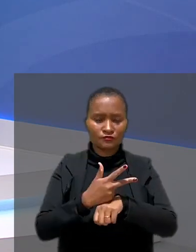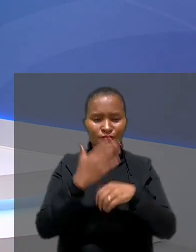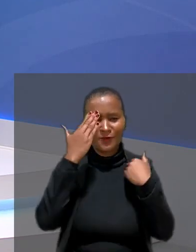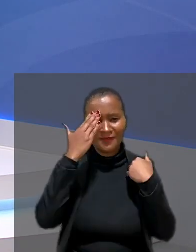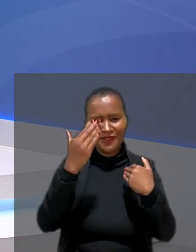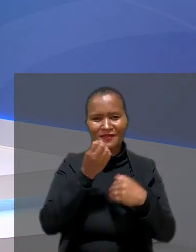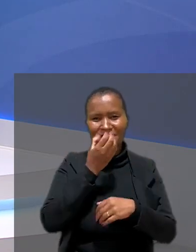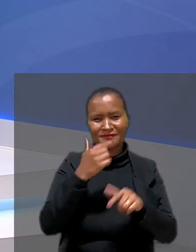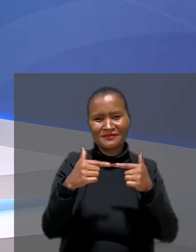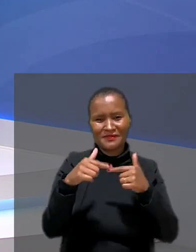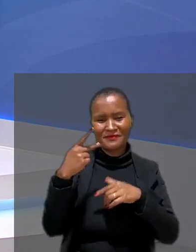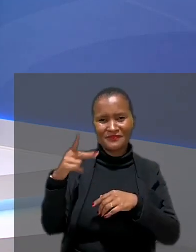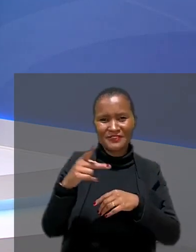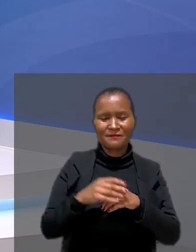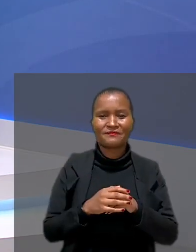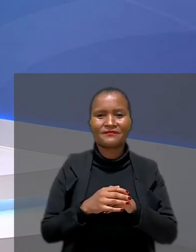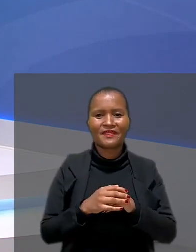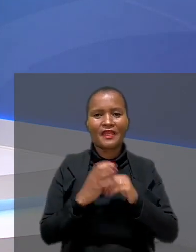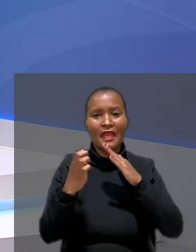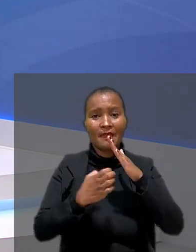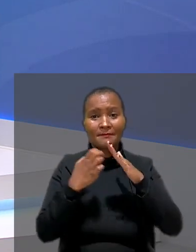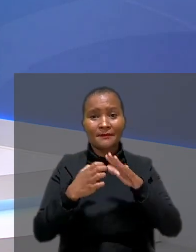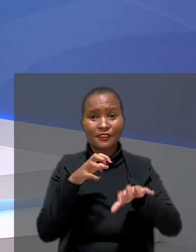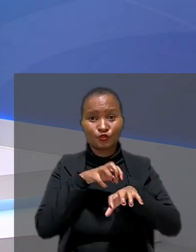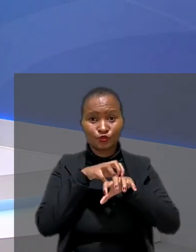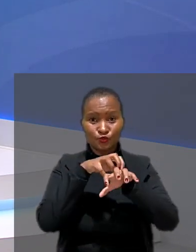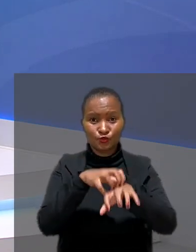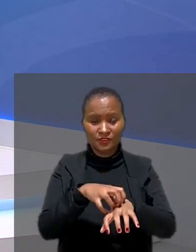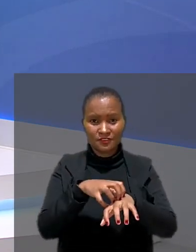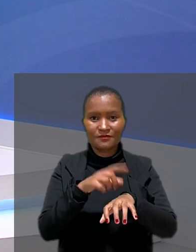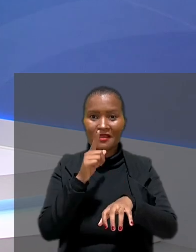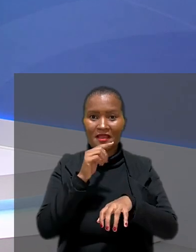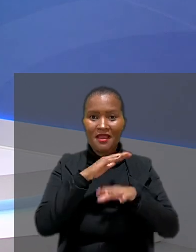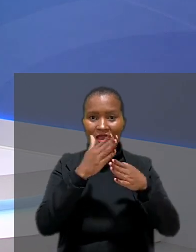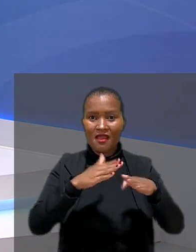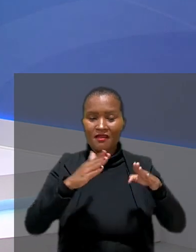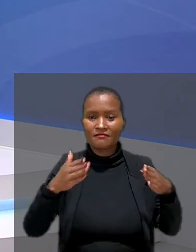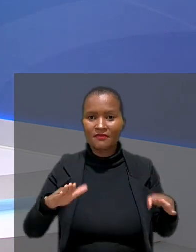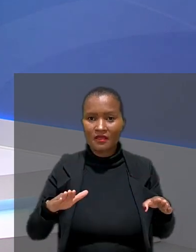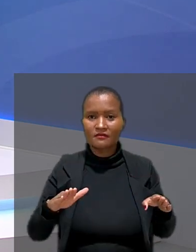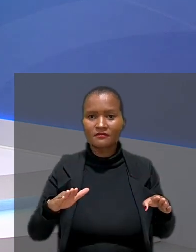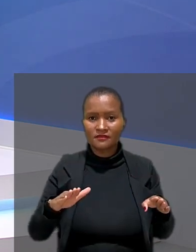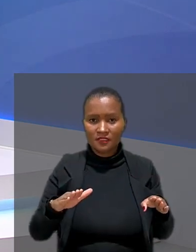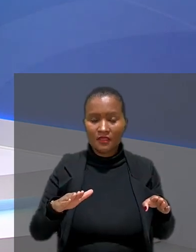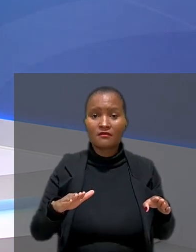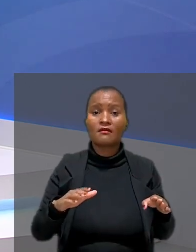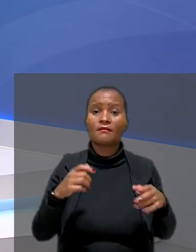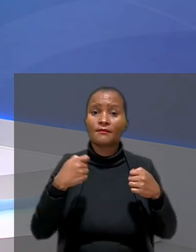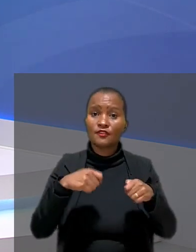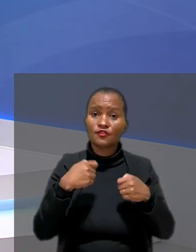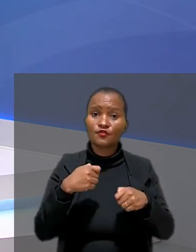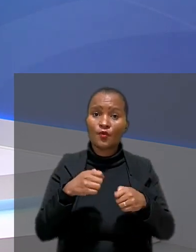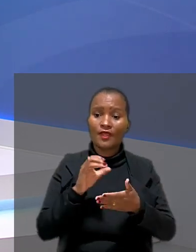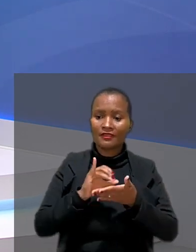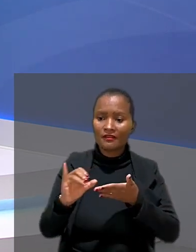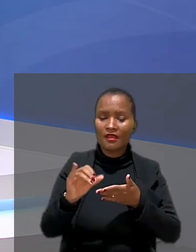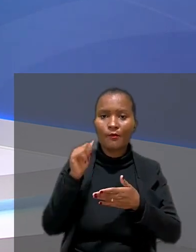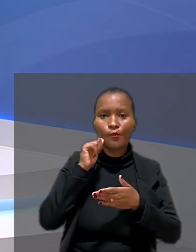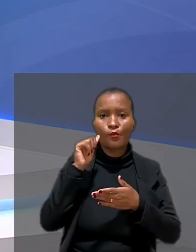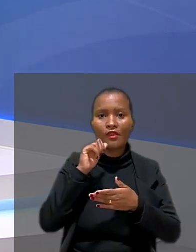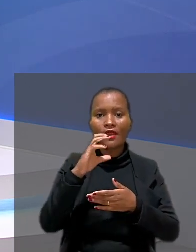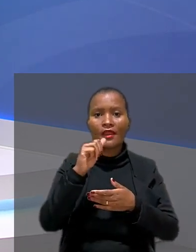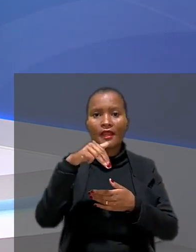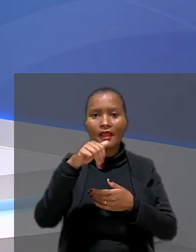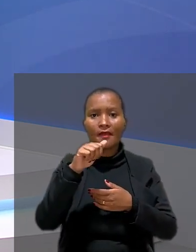Obrigado, Daniel. Bom trabalho para você. E a empresa de turismo em alto mar Costa Cruzeiros foi condenada a indenizar uma camareira